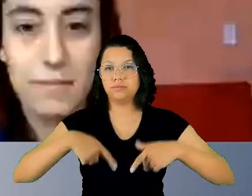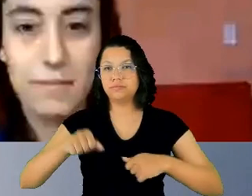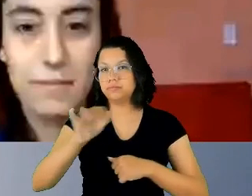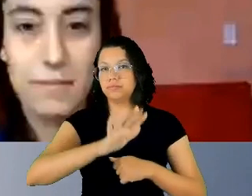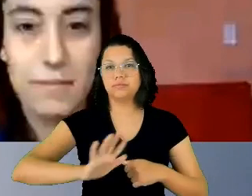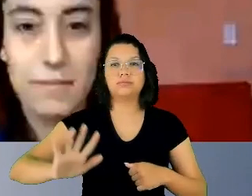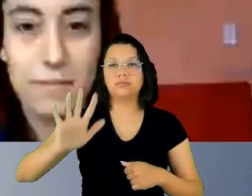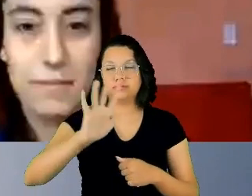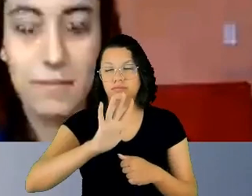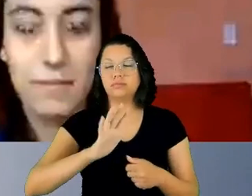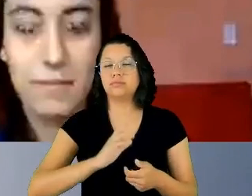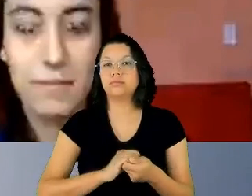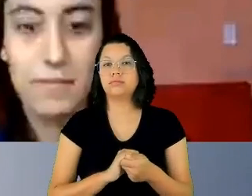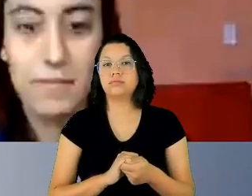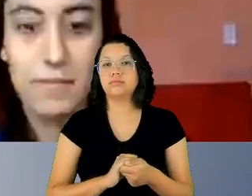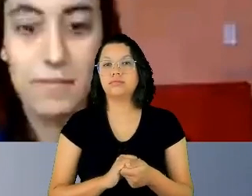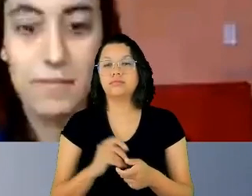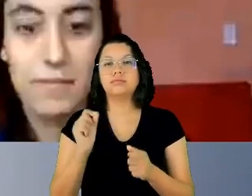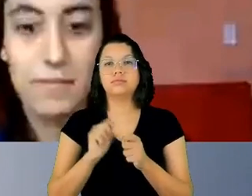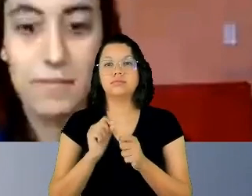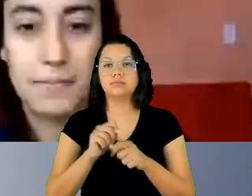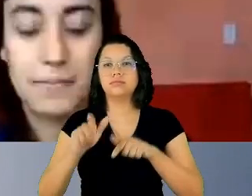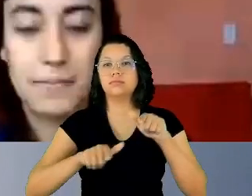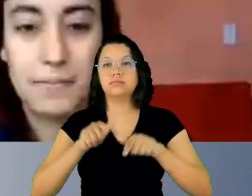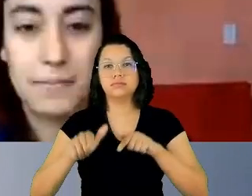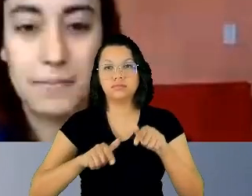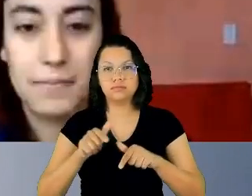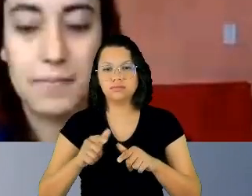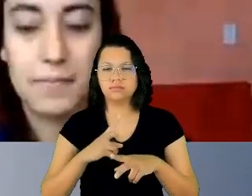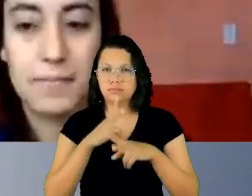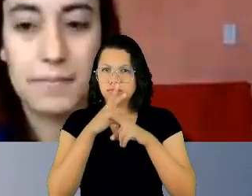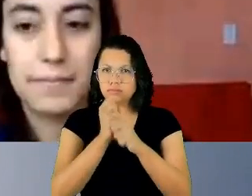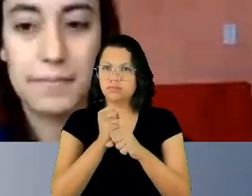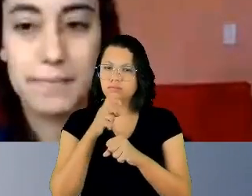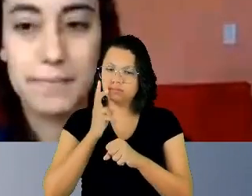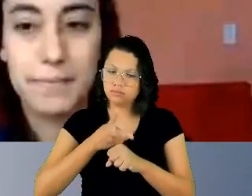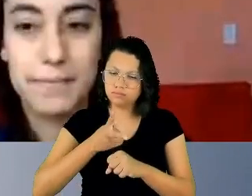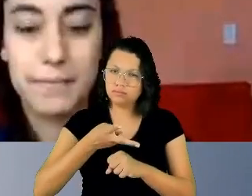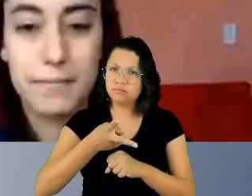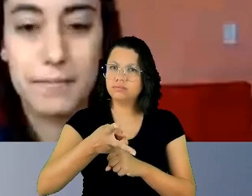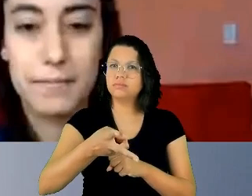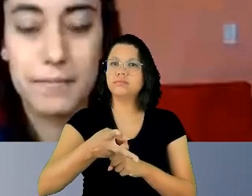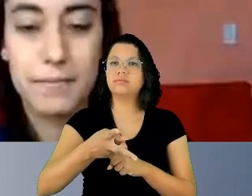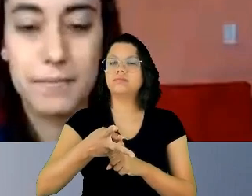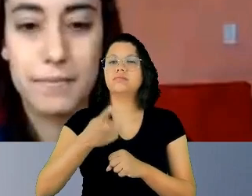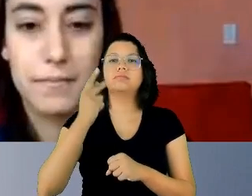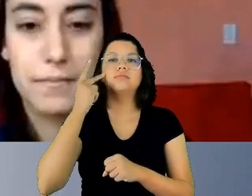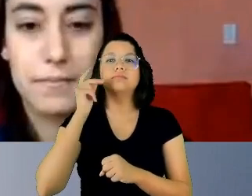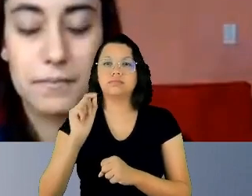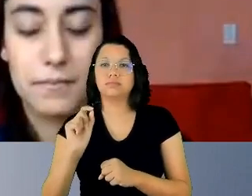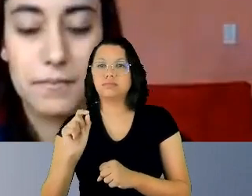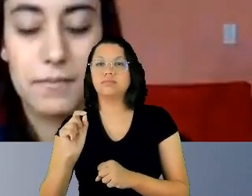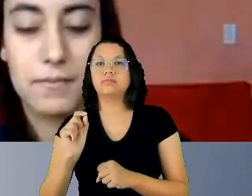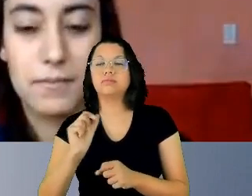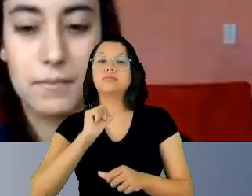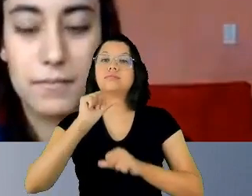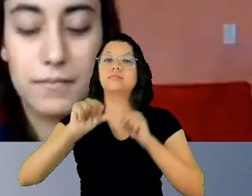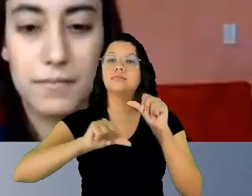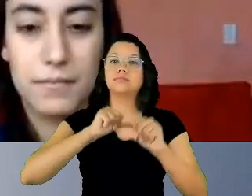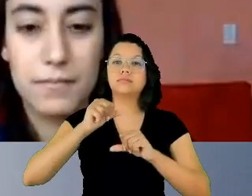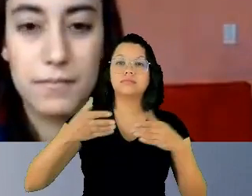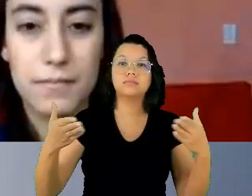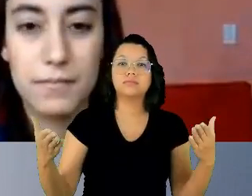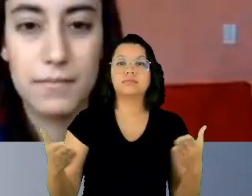Tem sido feito um trabalho muito firme e constante para que se mude essa cultura